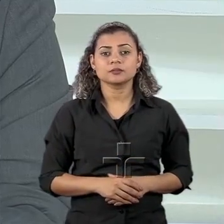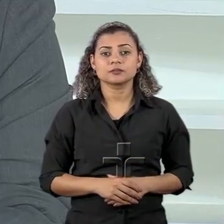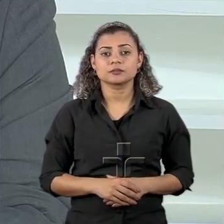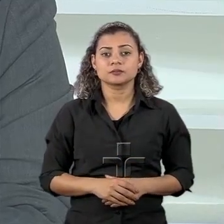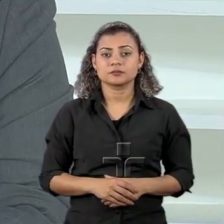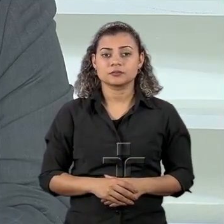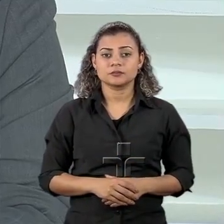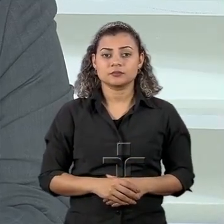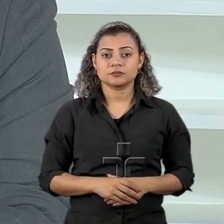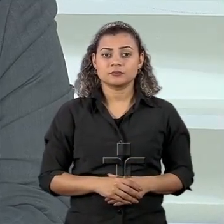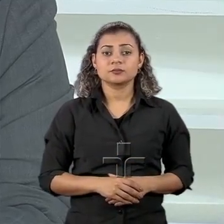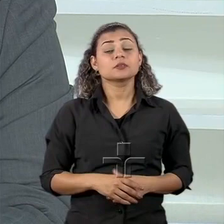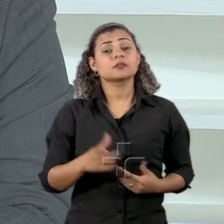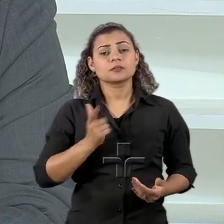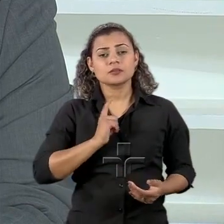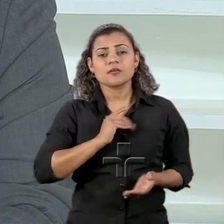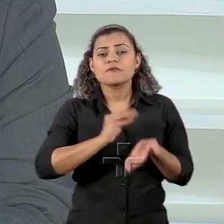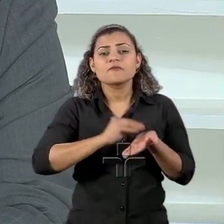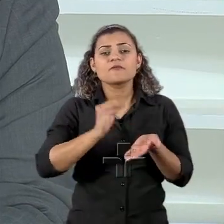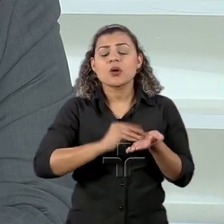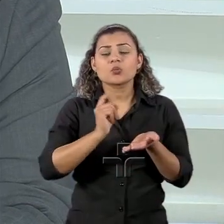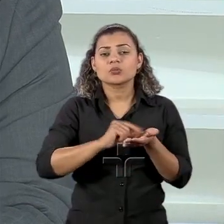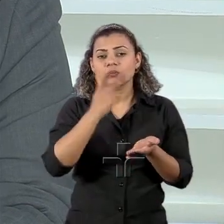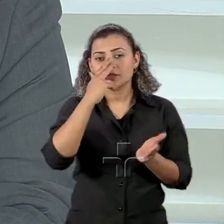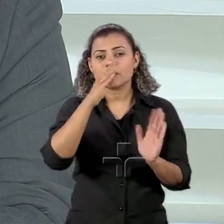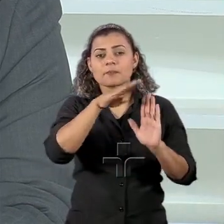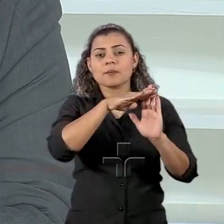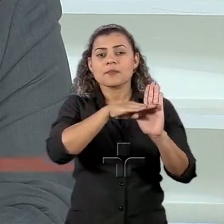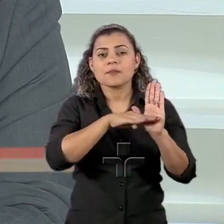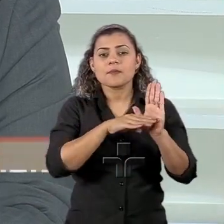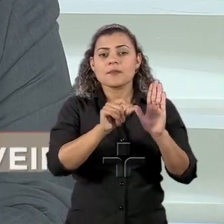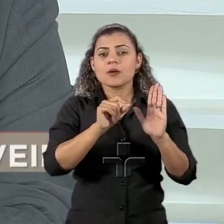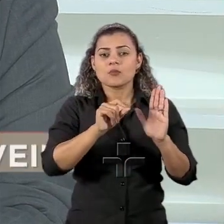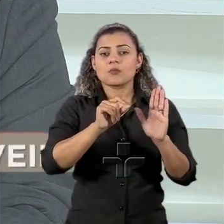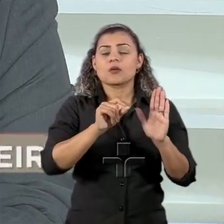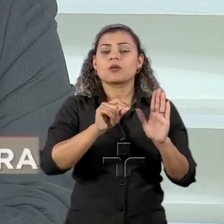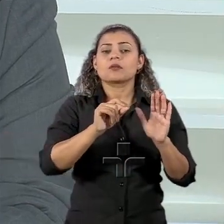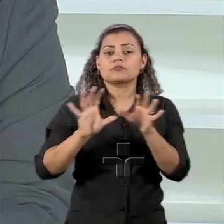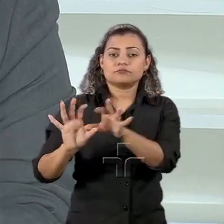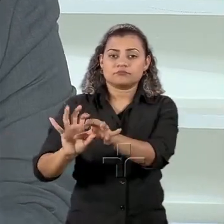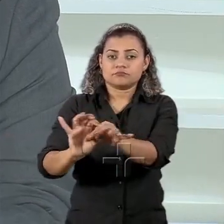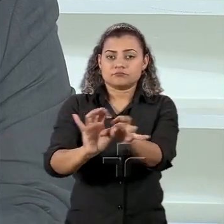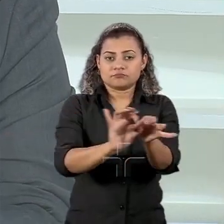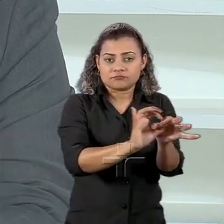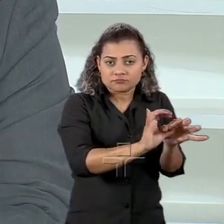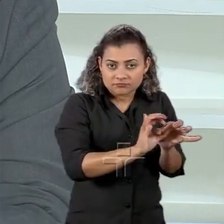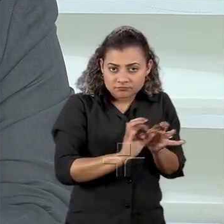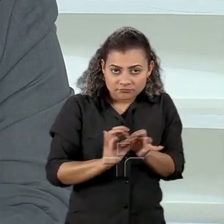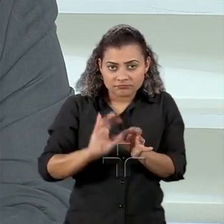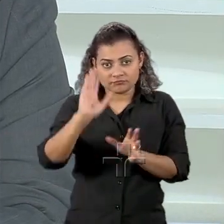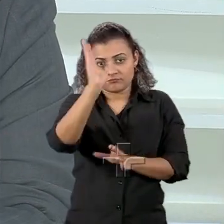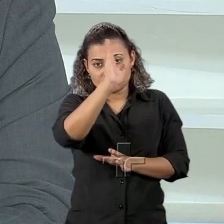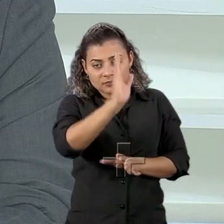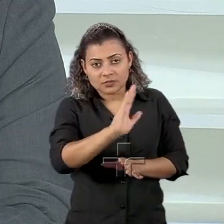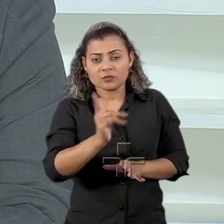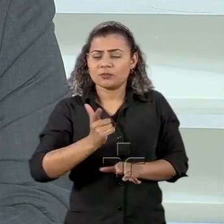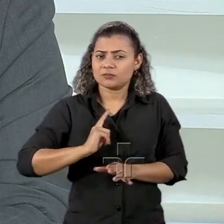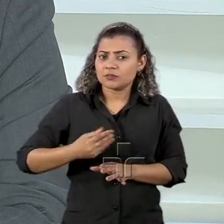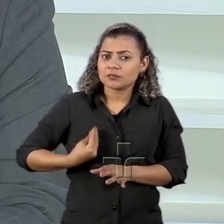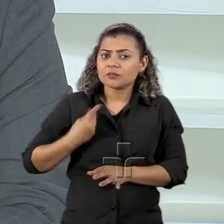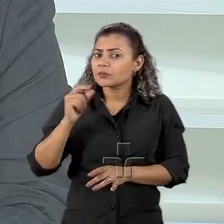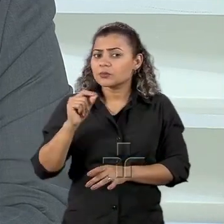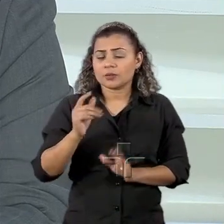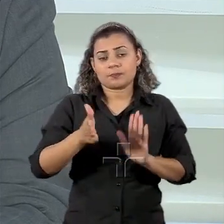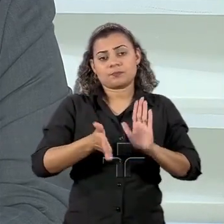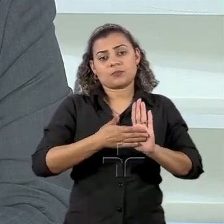disse que a falta ou componente da integração às cadeias regionais e globais, pode estar ou não presente nos